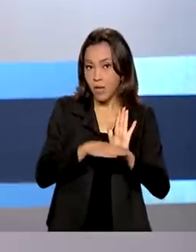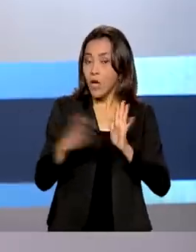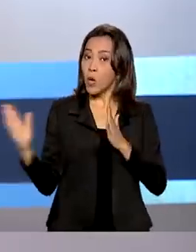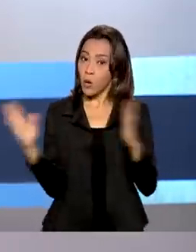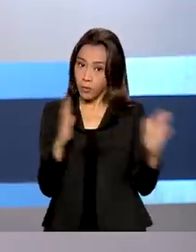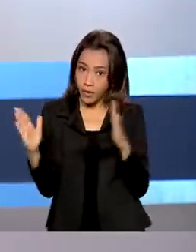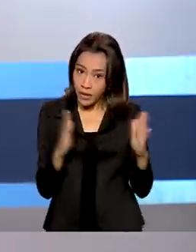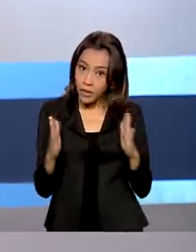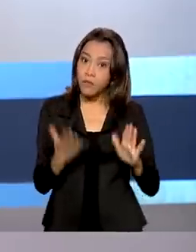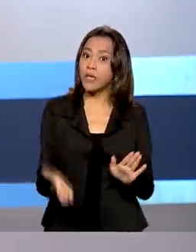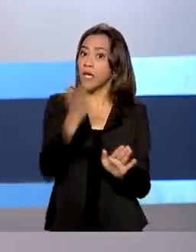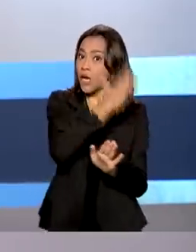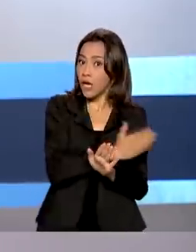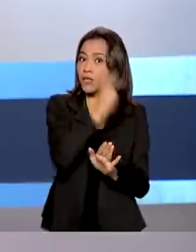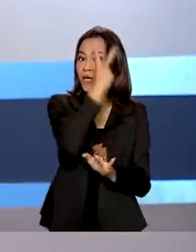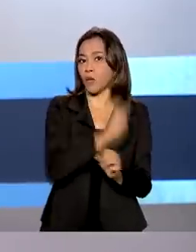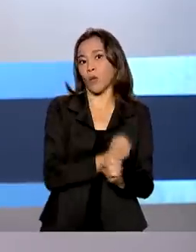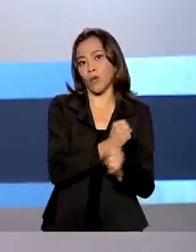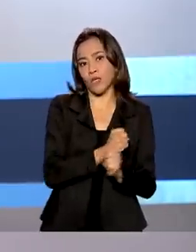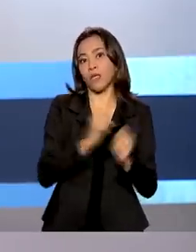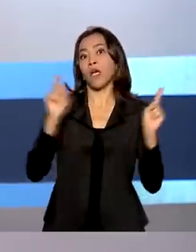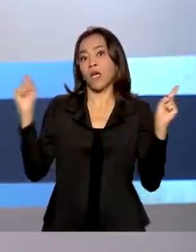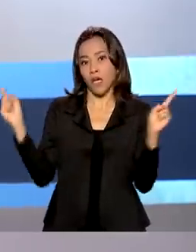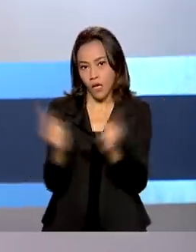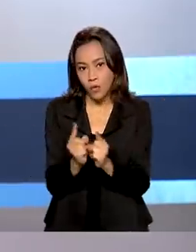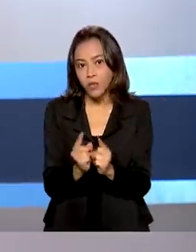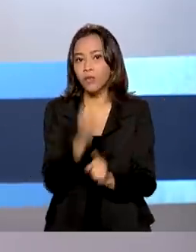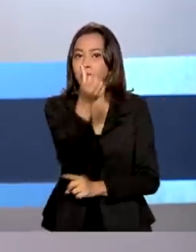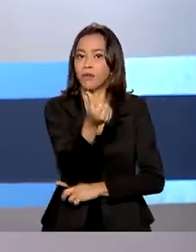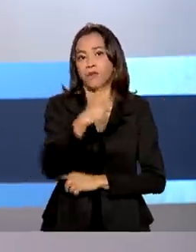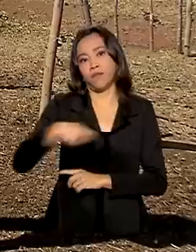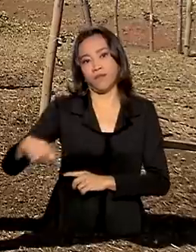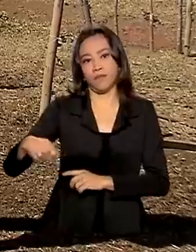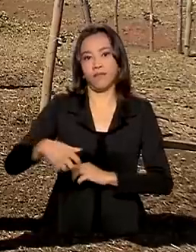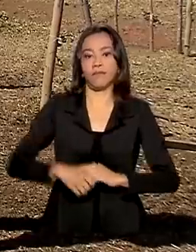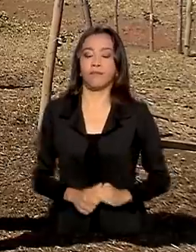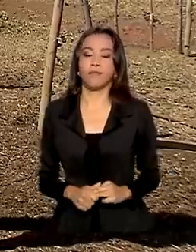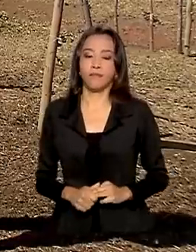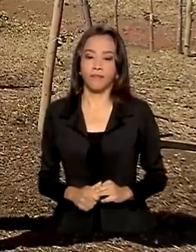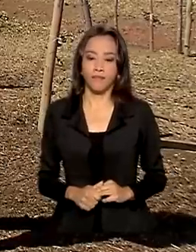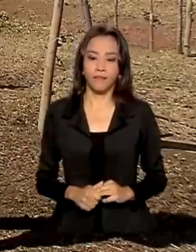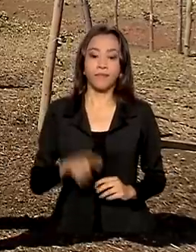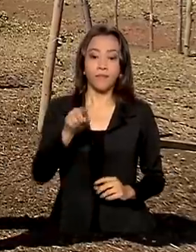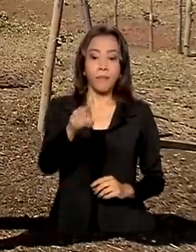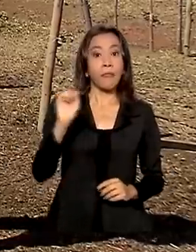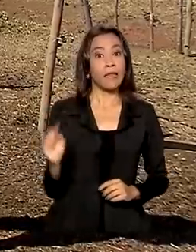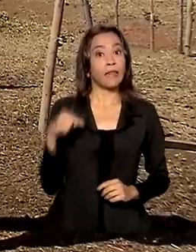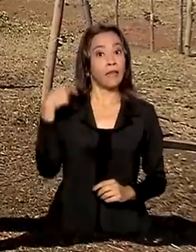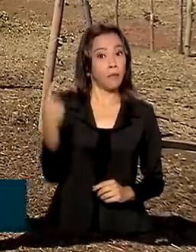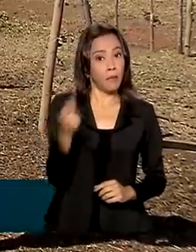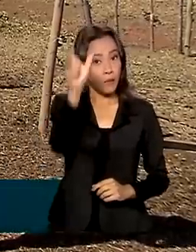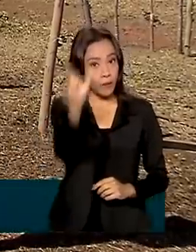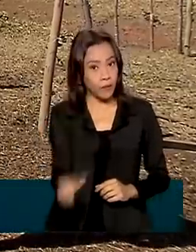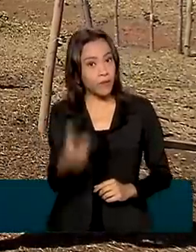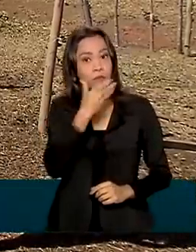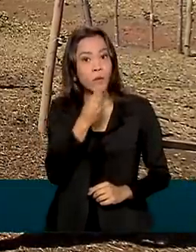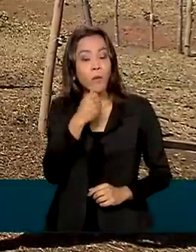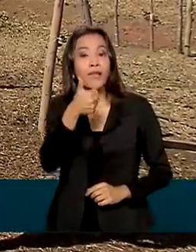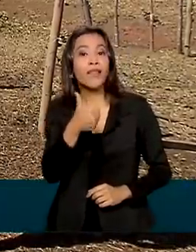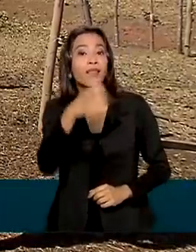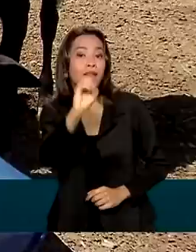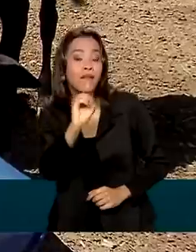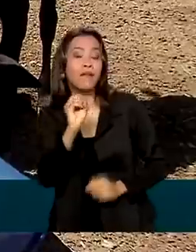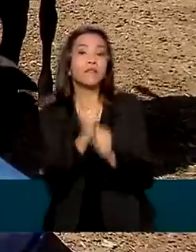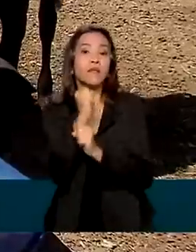prazo, que levava em média dois anos, diminuiu para seis meses. Depois de dez anos arrendando terra para